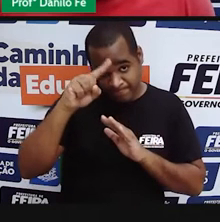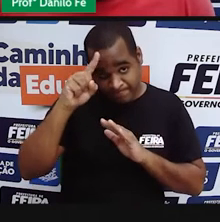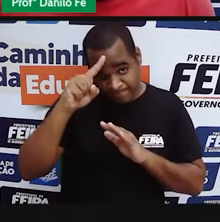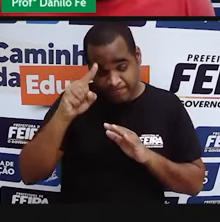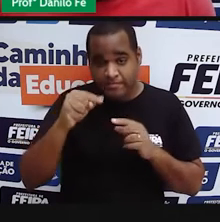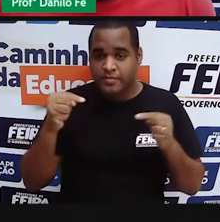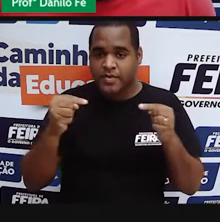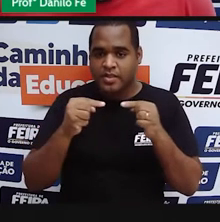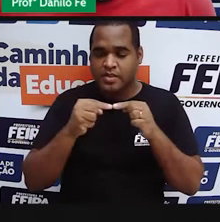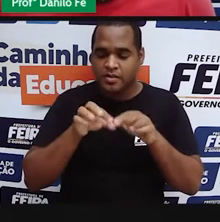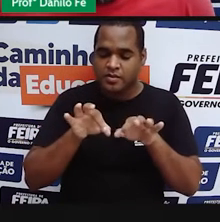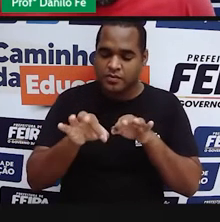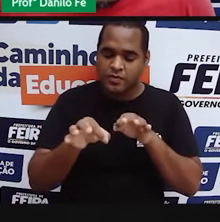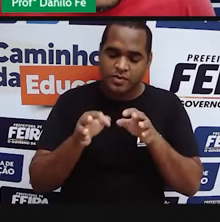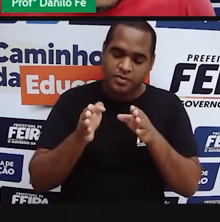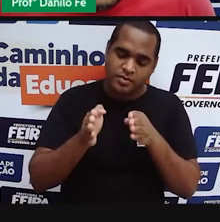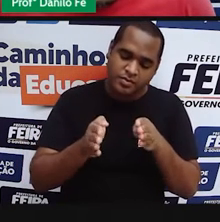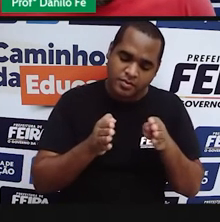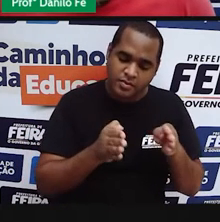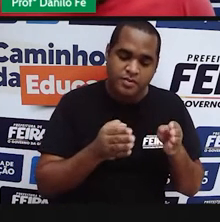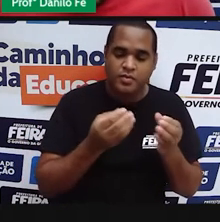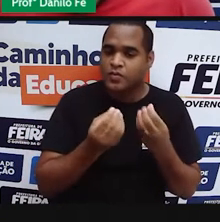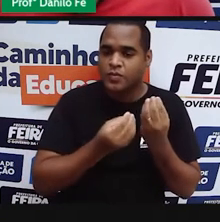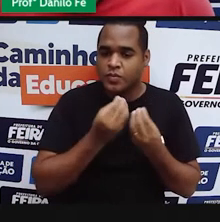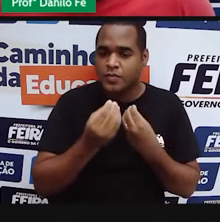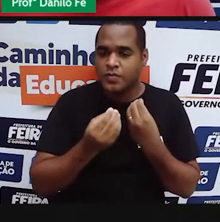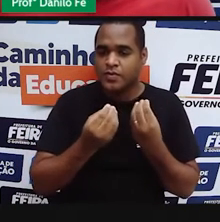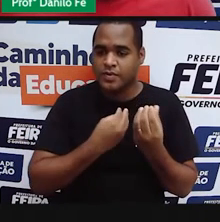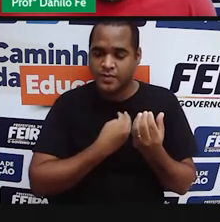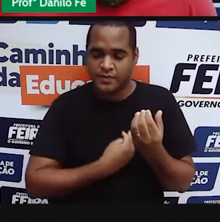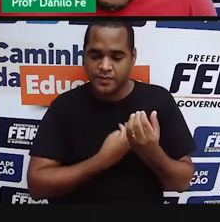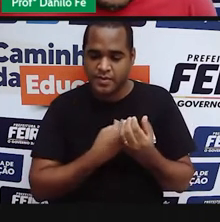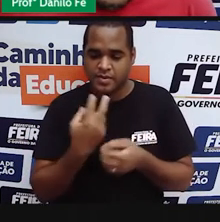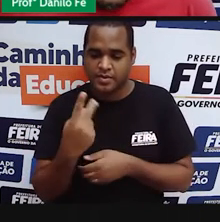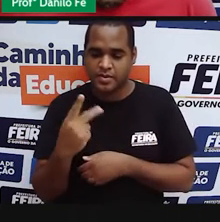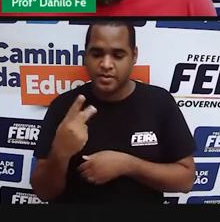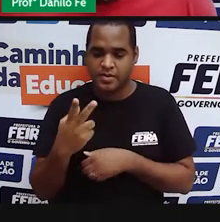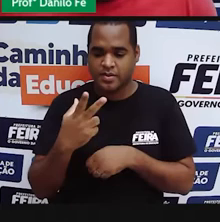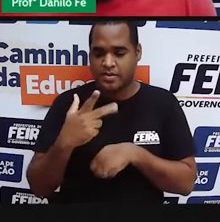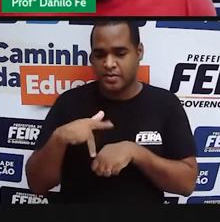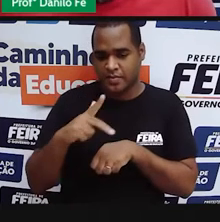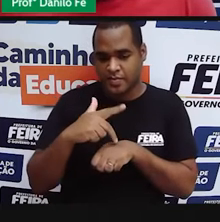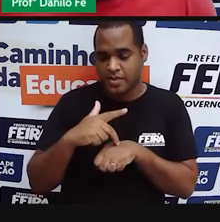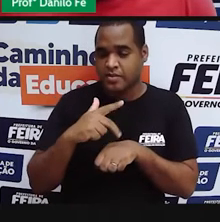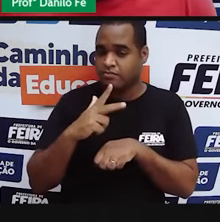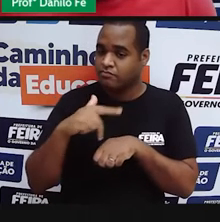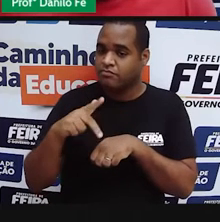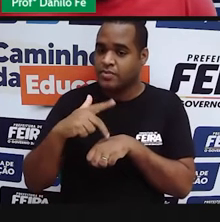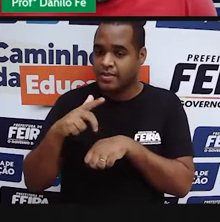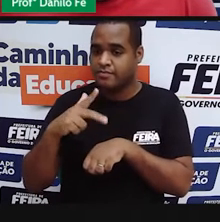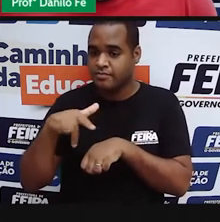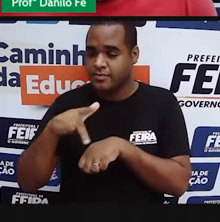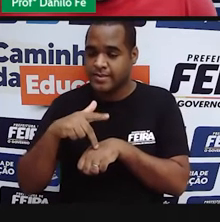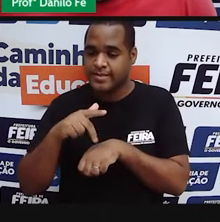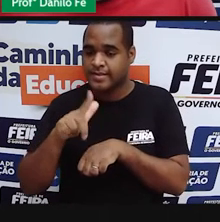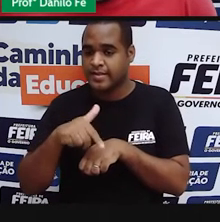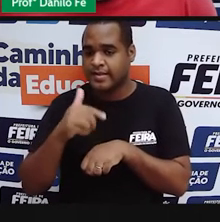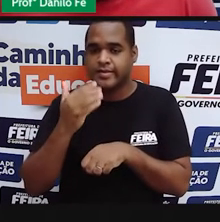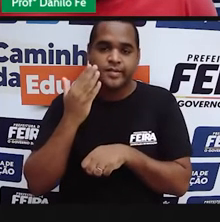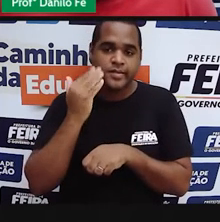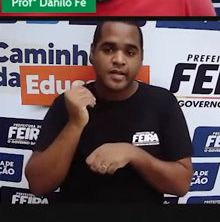que vão organizar a vida dentro desse país. O Estado são essas